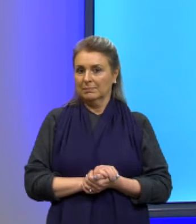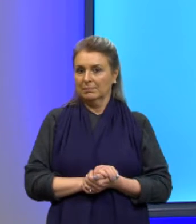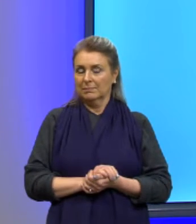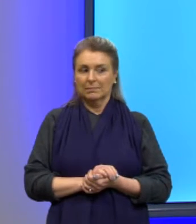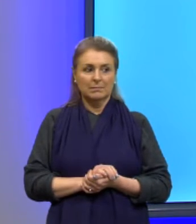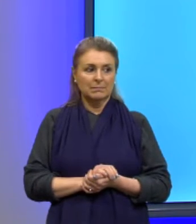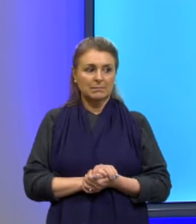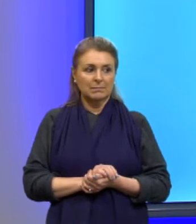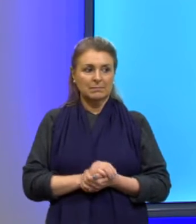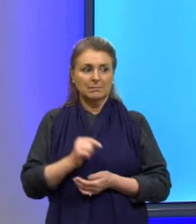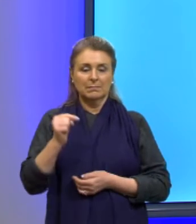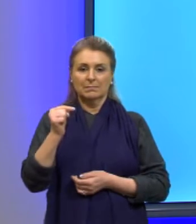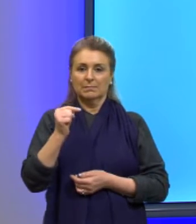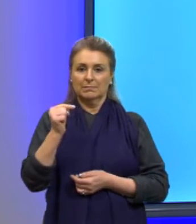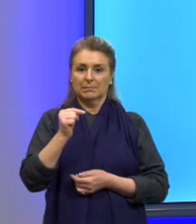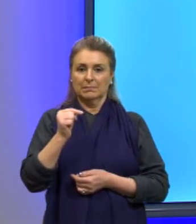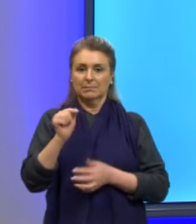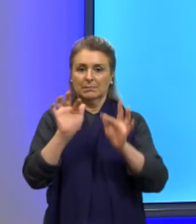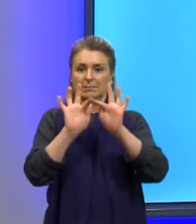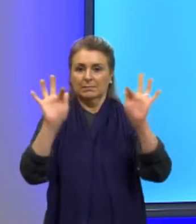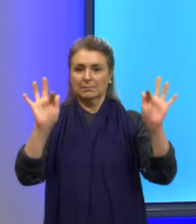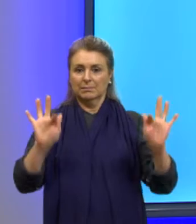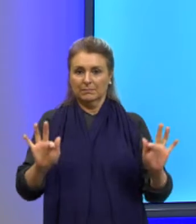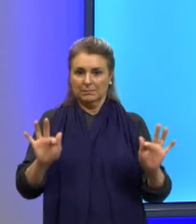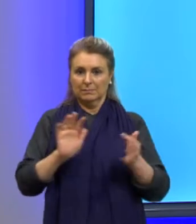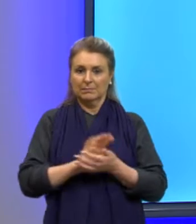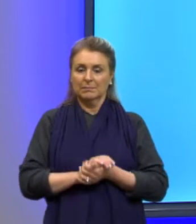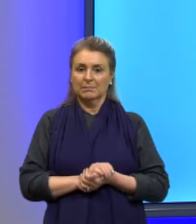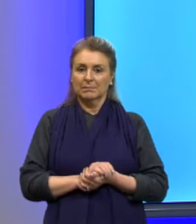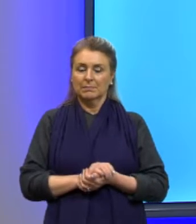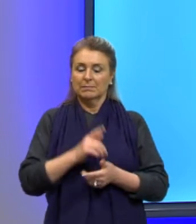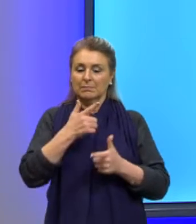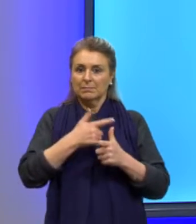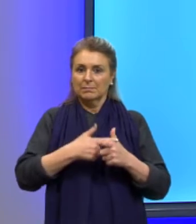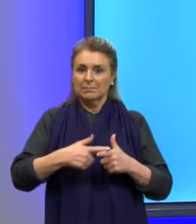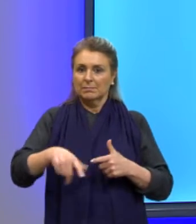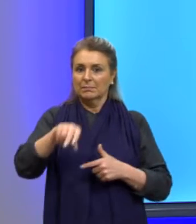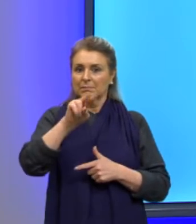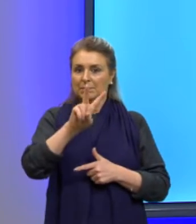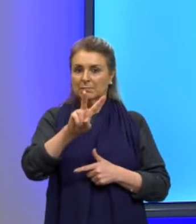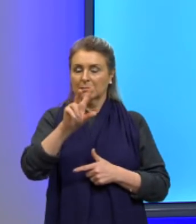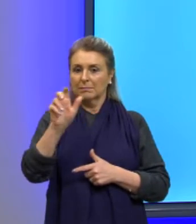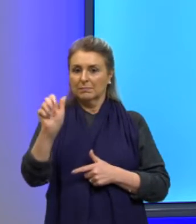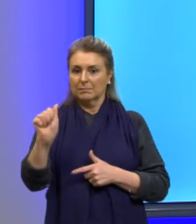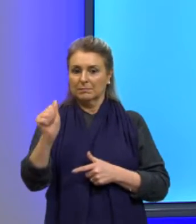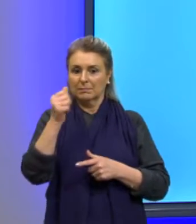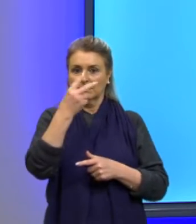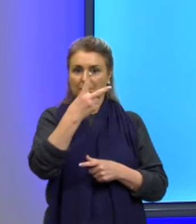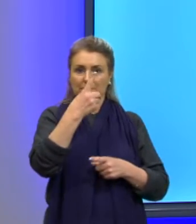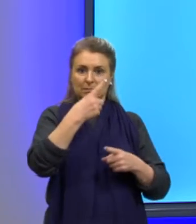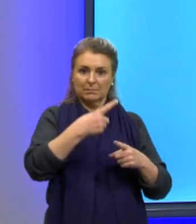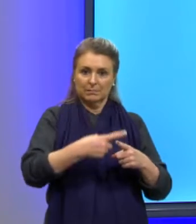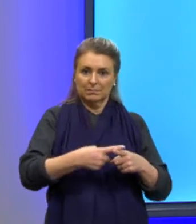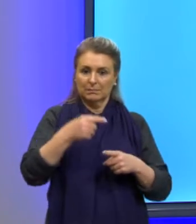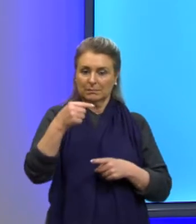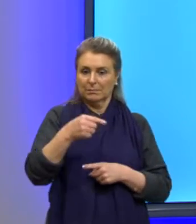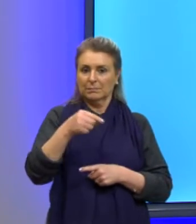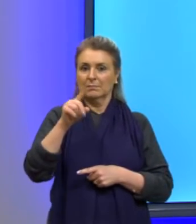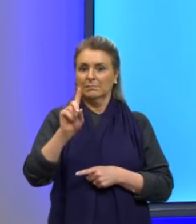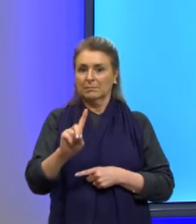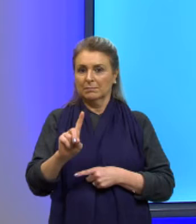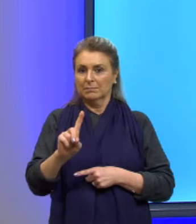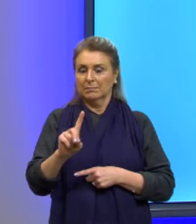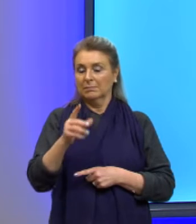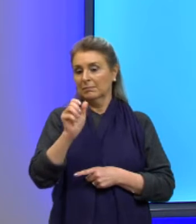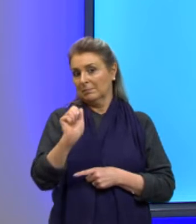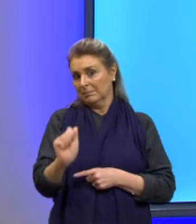50 menos, da fórmula, o 50. Dividido por 2A, duas vezes menos 1, que é o nosso A.